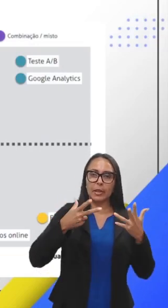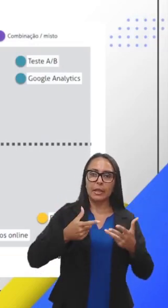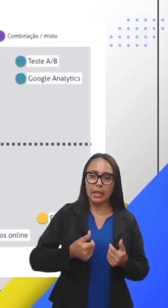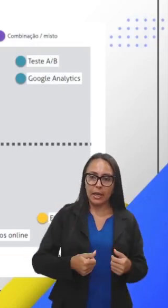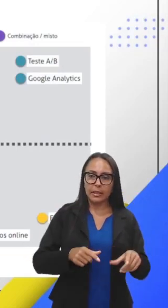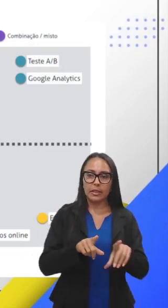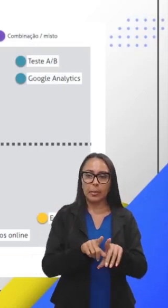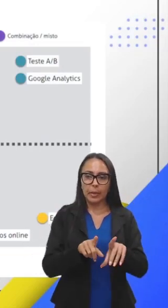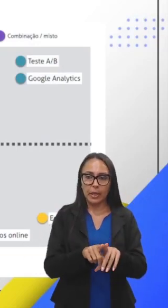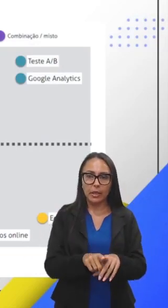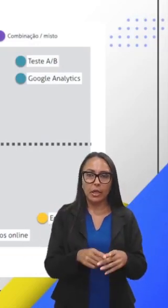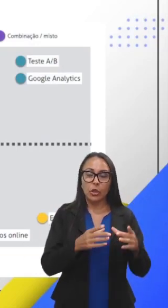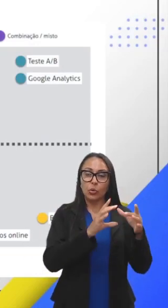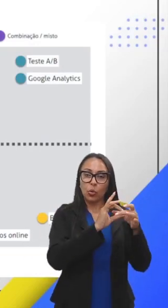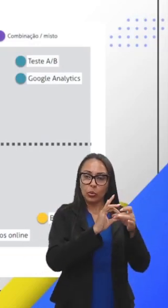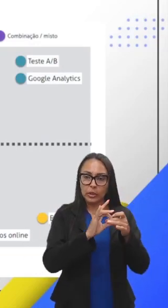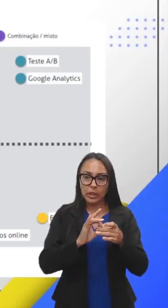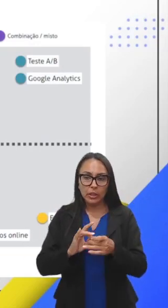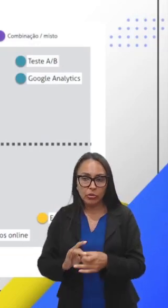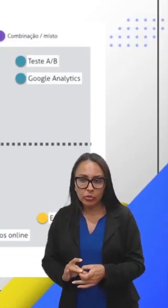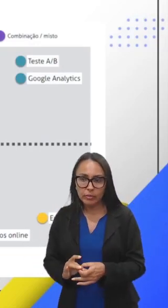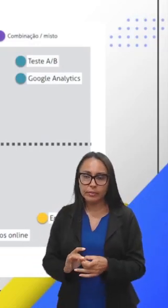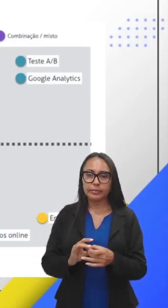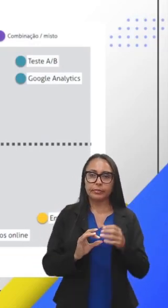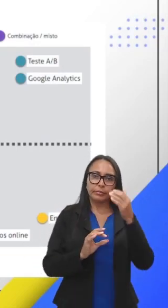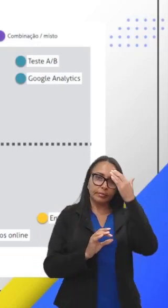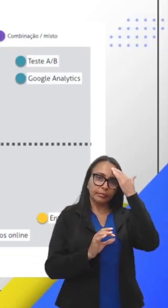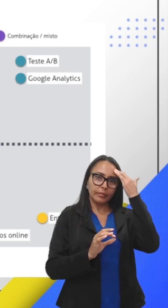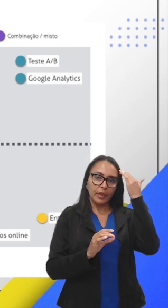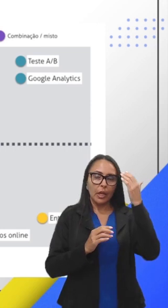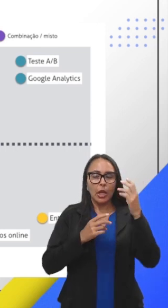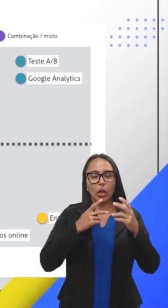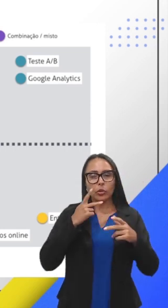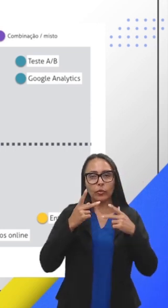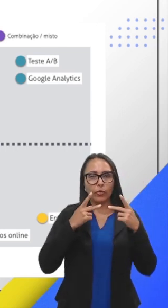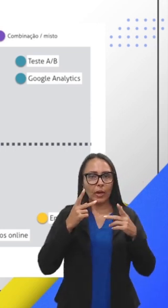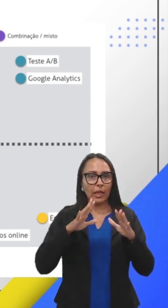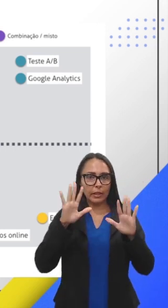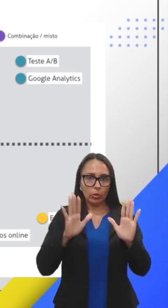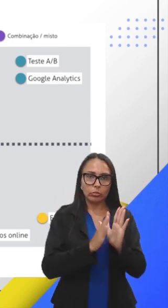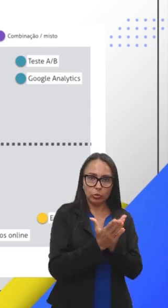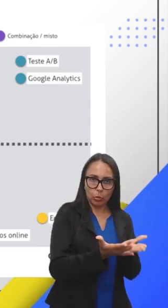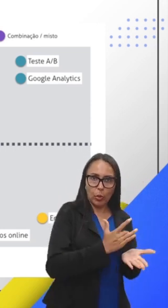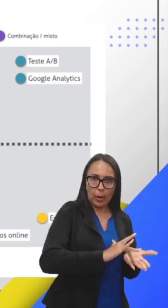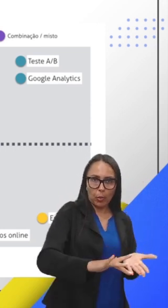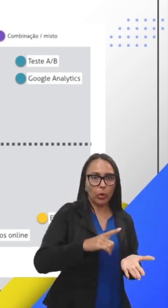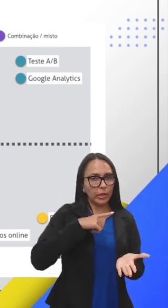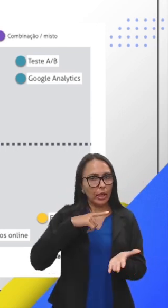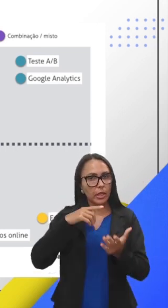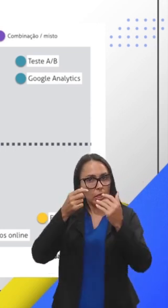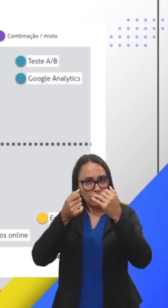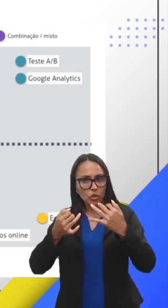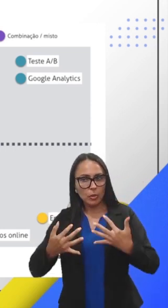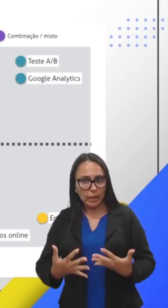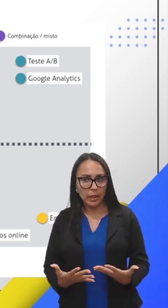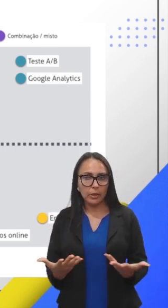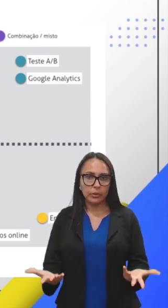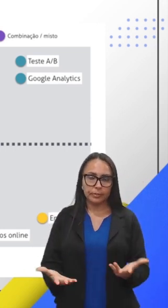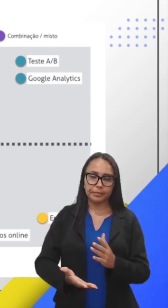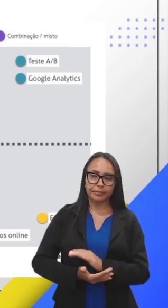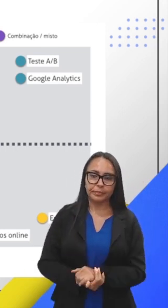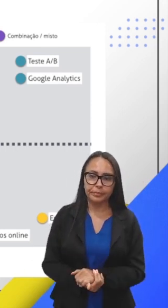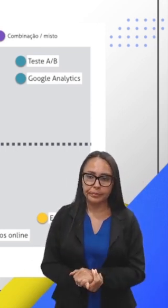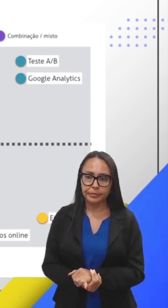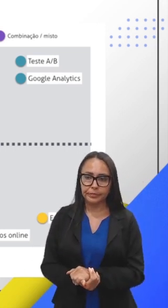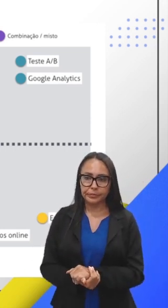teste de usabilidade de contexto, isso tudo está no e-book, então, eu não vou falar mais, sobre esses tipos de testes, atitudinais, e comportamentais, o teste A-B,